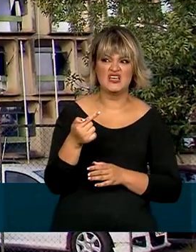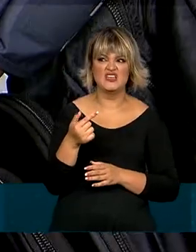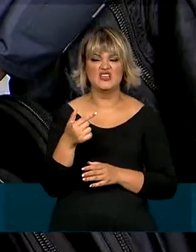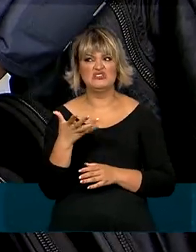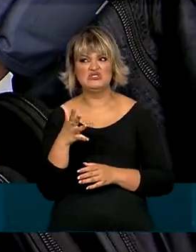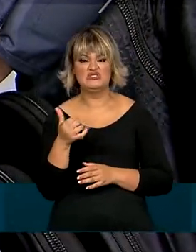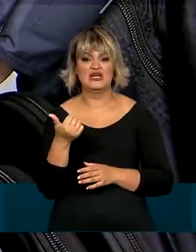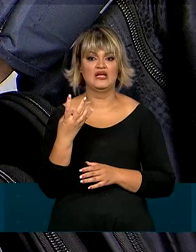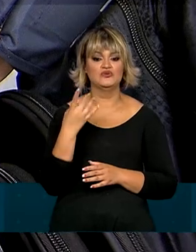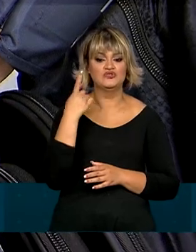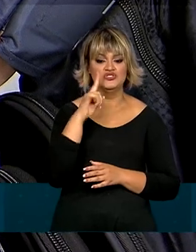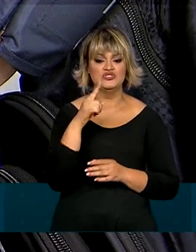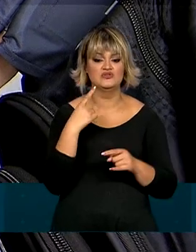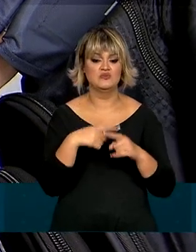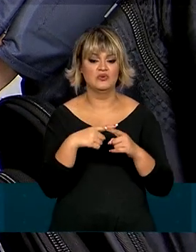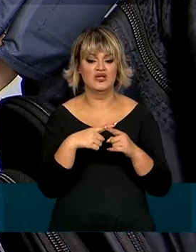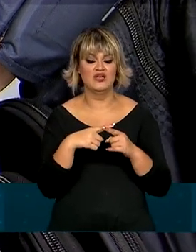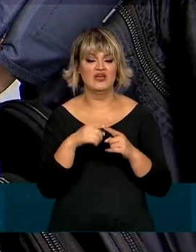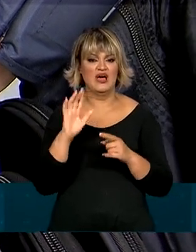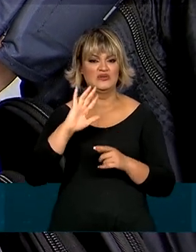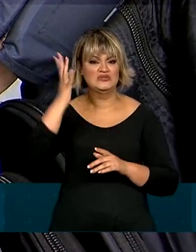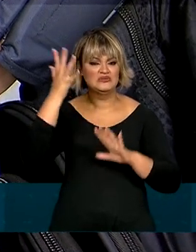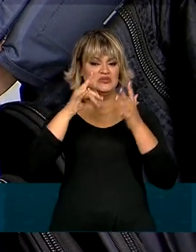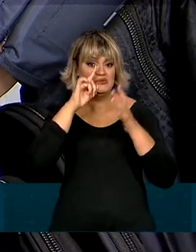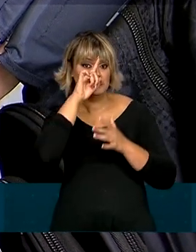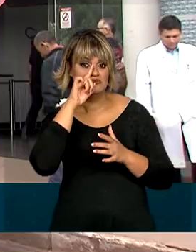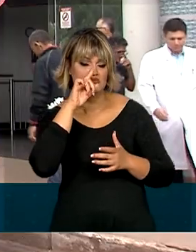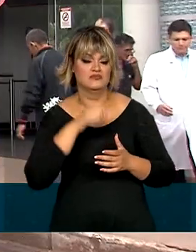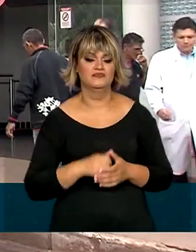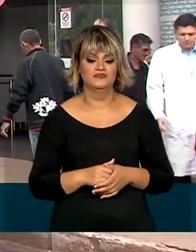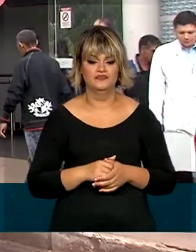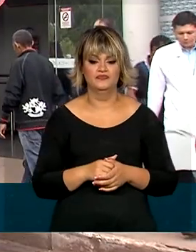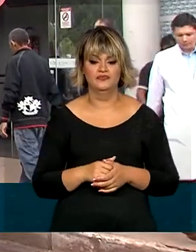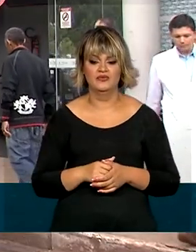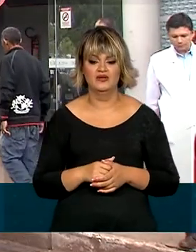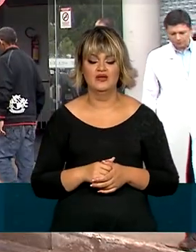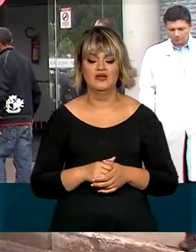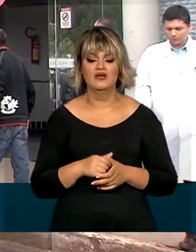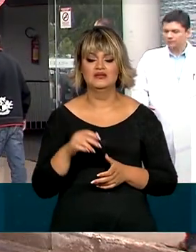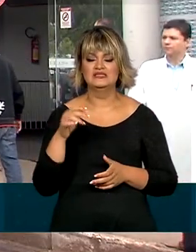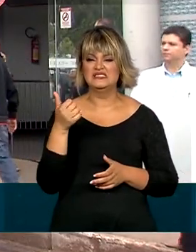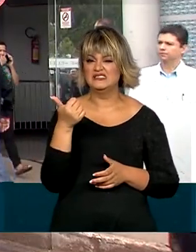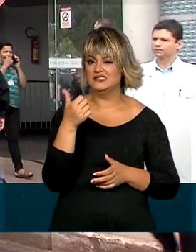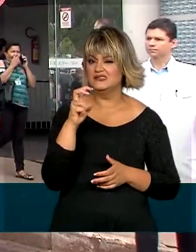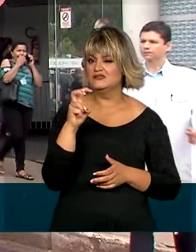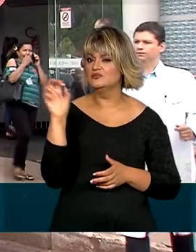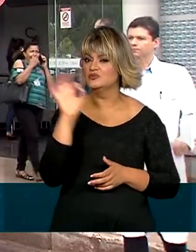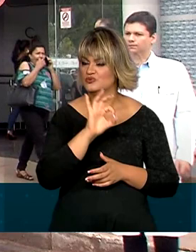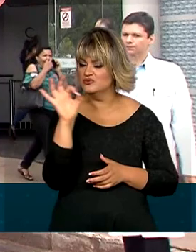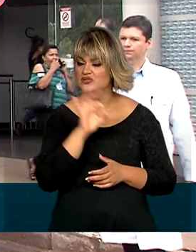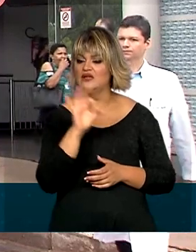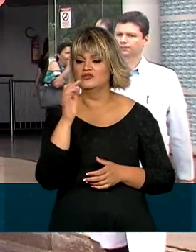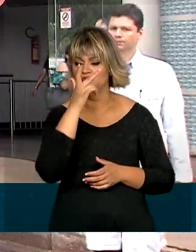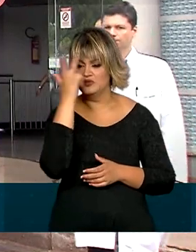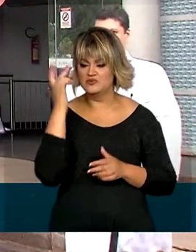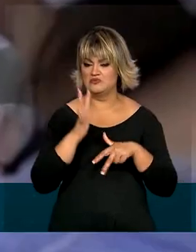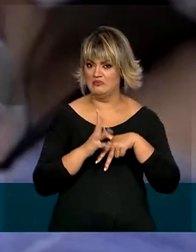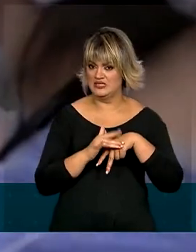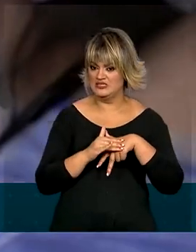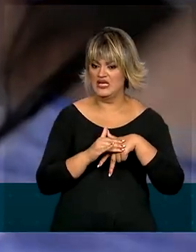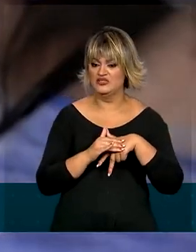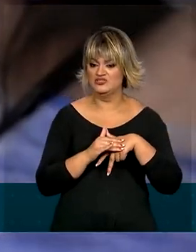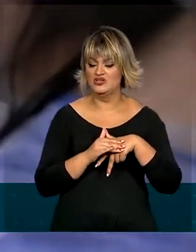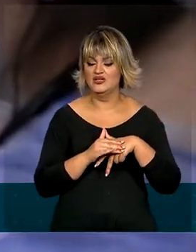dias após a exposição às situações de risco. Em aproximadamente 15% dos pacientes,